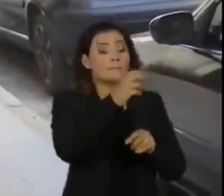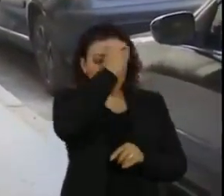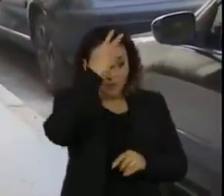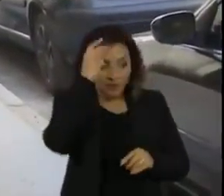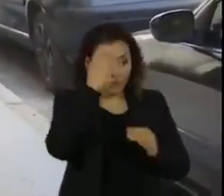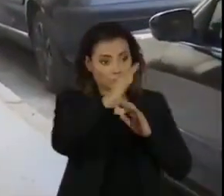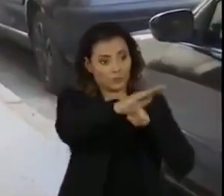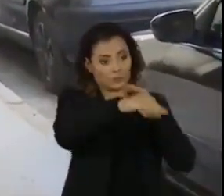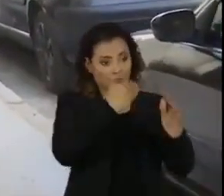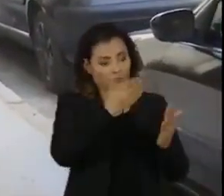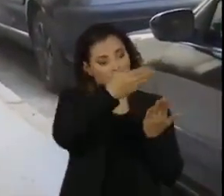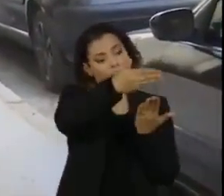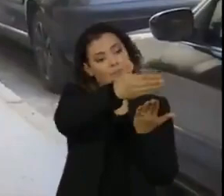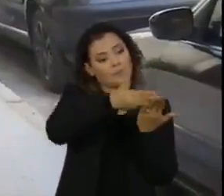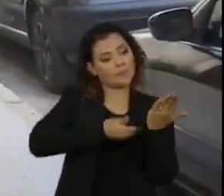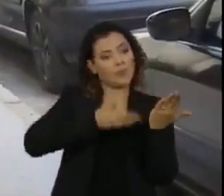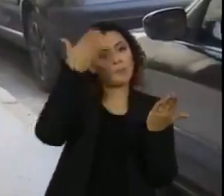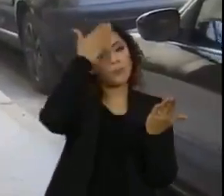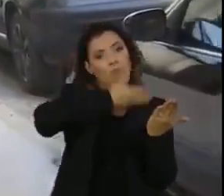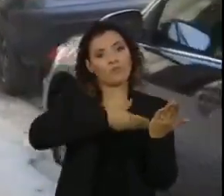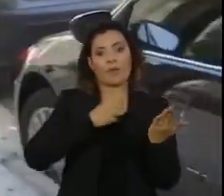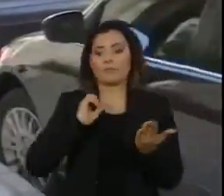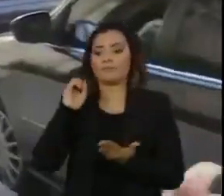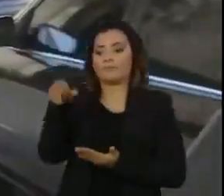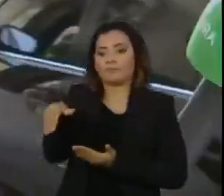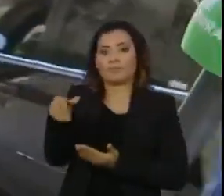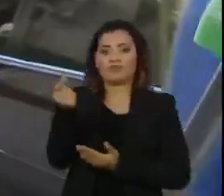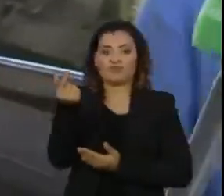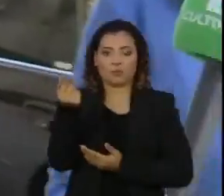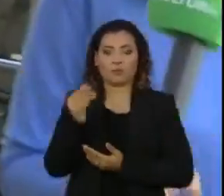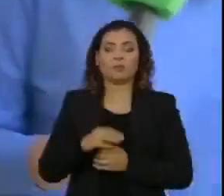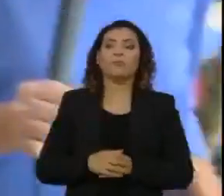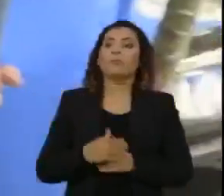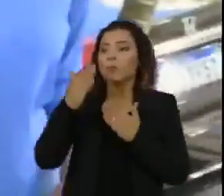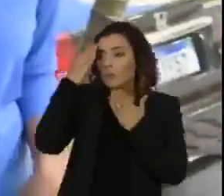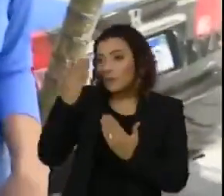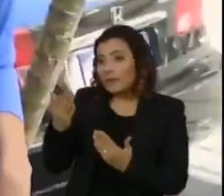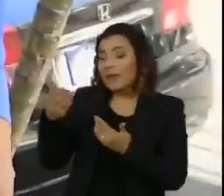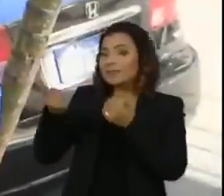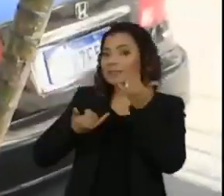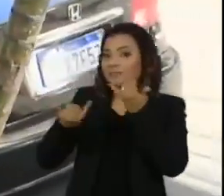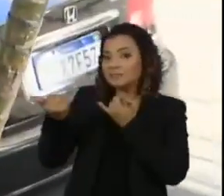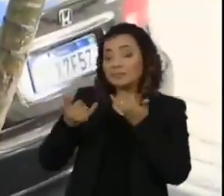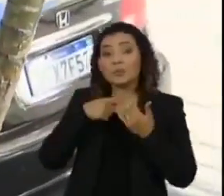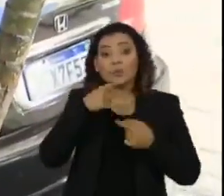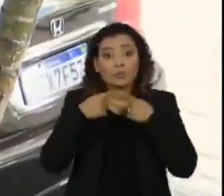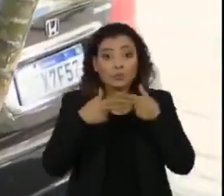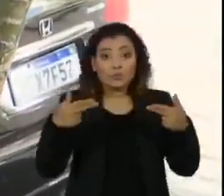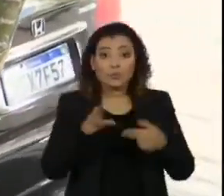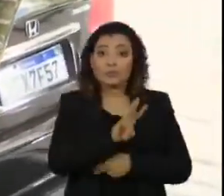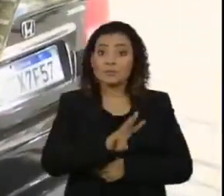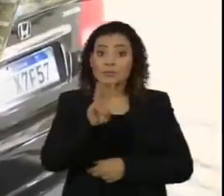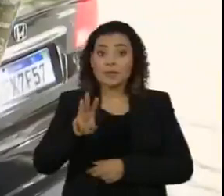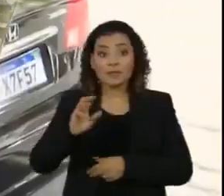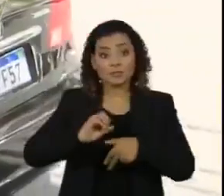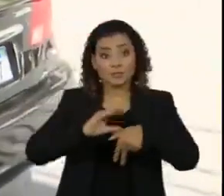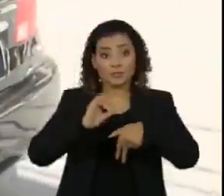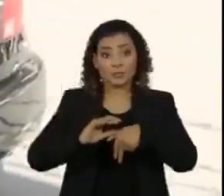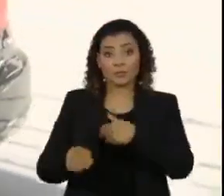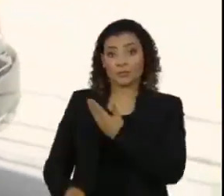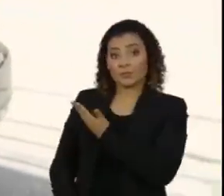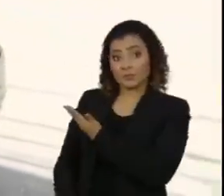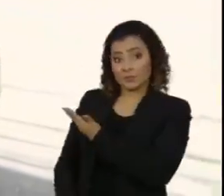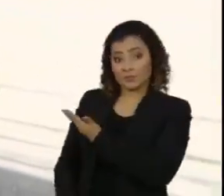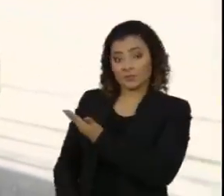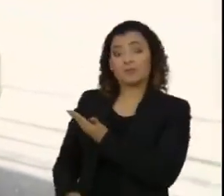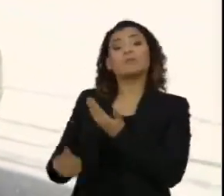declaração comprovando o depósito efetuado. Muito obrigada, Regina. Qualquer dúvida é só entrar no site da TV Cultura que a gente vai